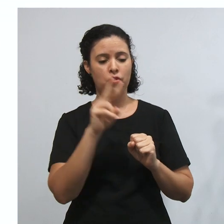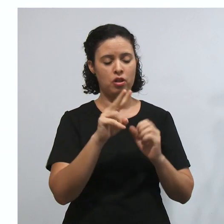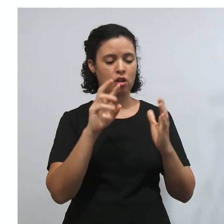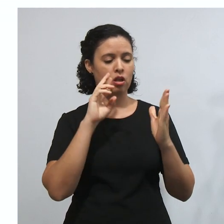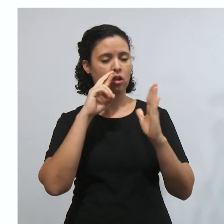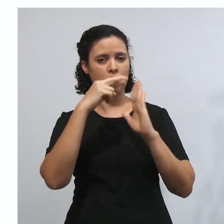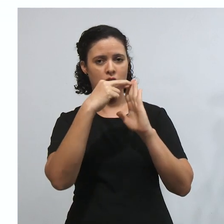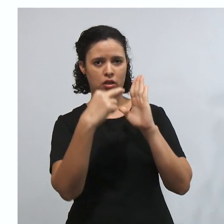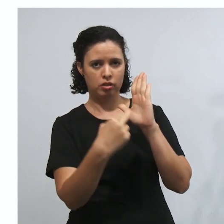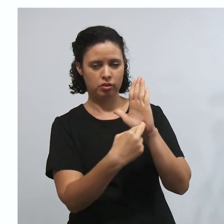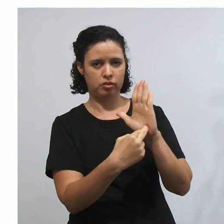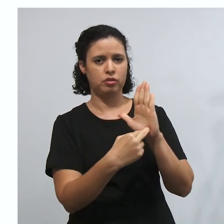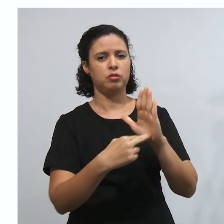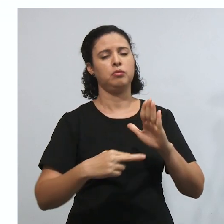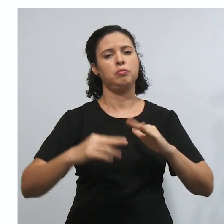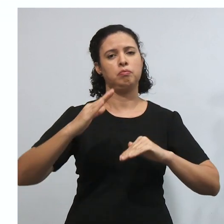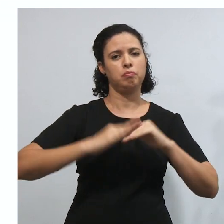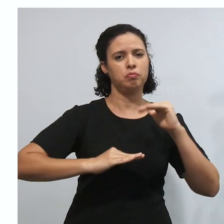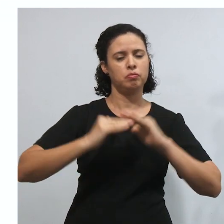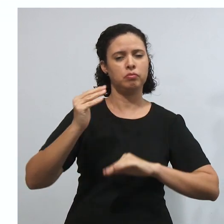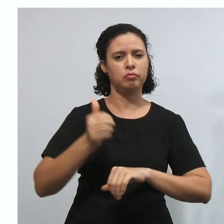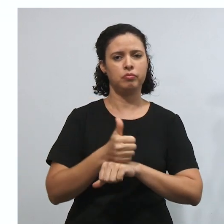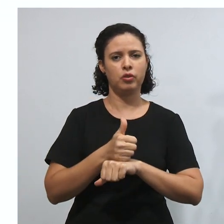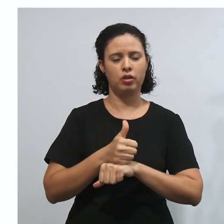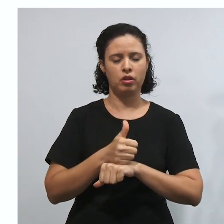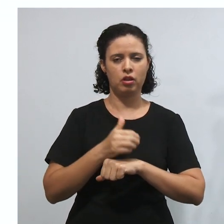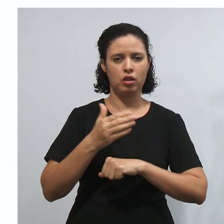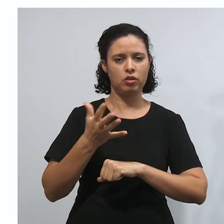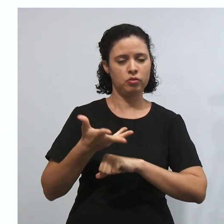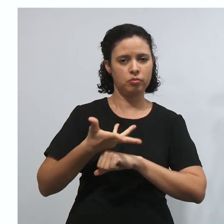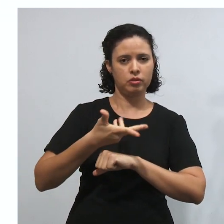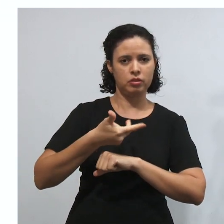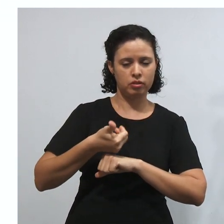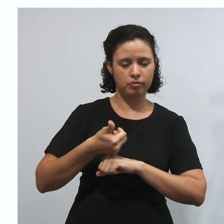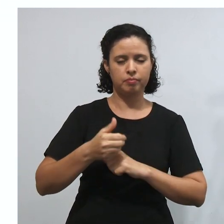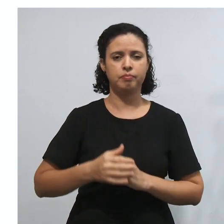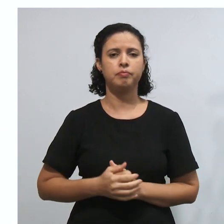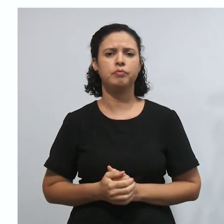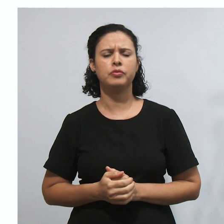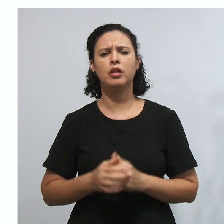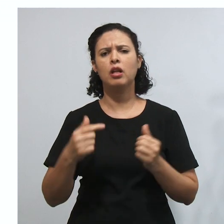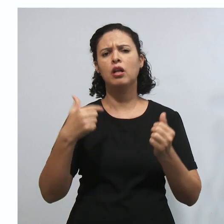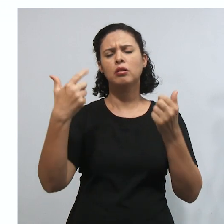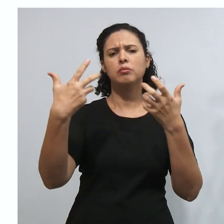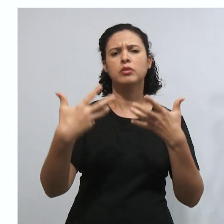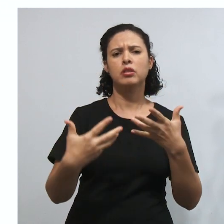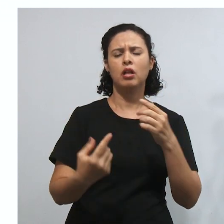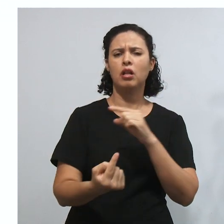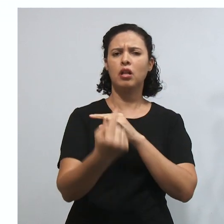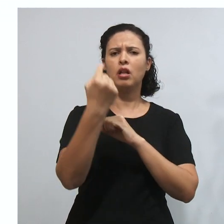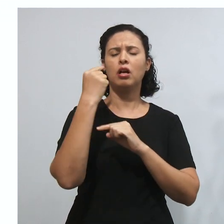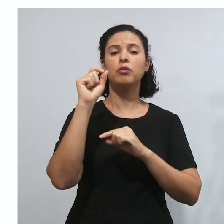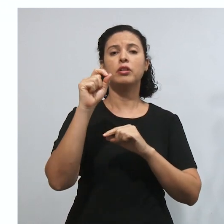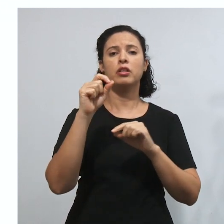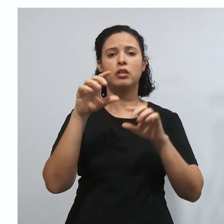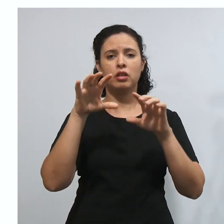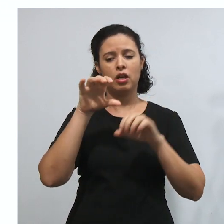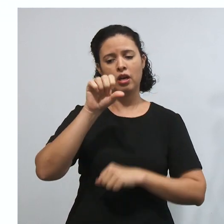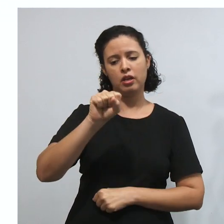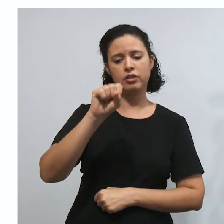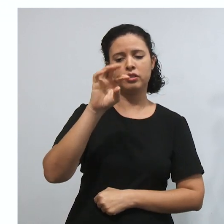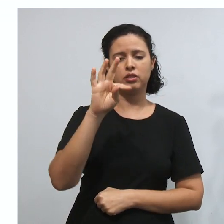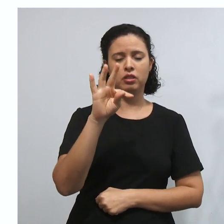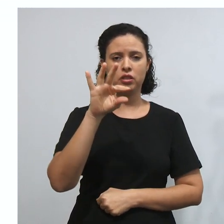importante. Perceba, quando eu falo de controle concentrado, eu tô falando lá, né, do nosso STF, que é o guardião da